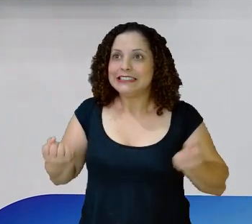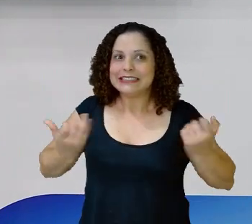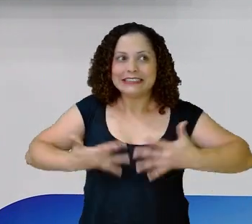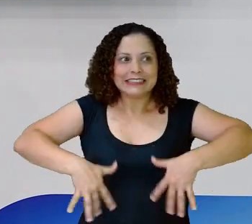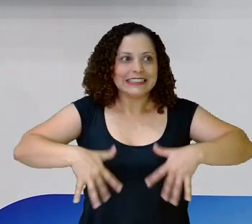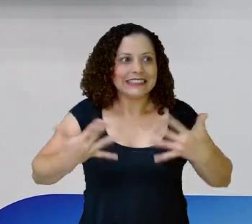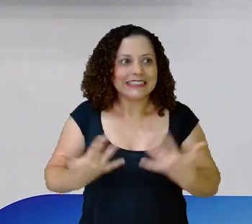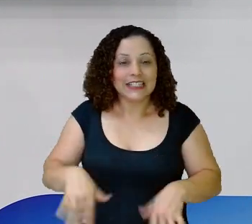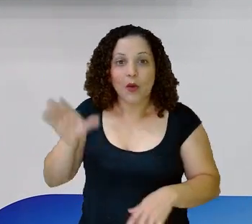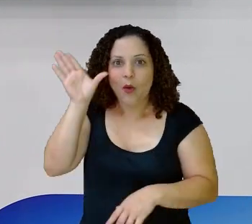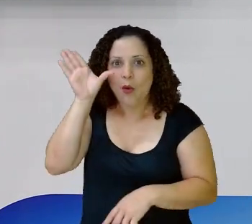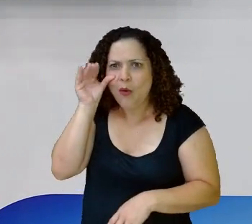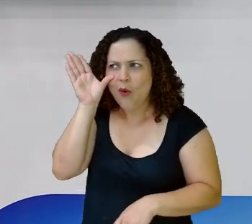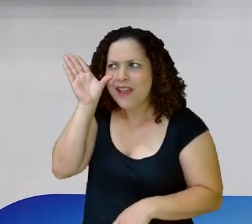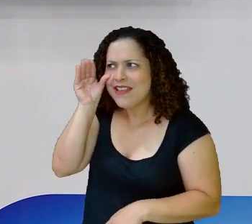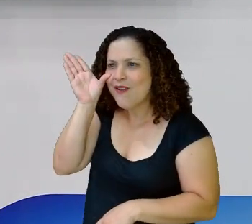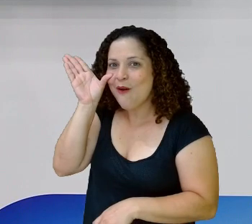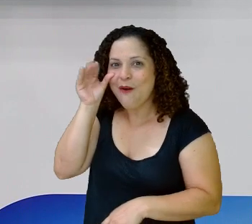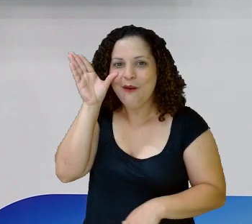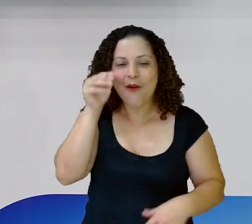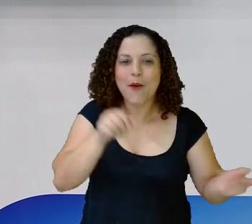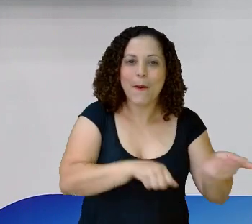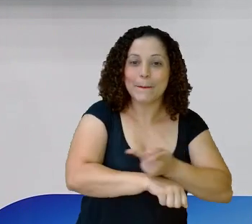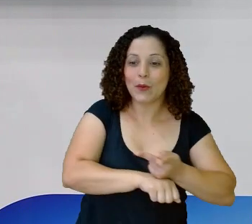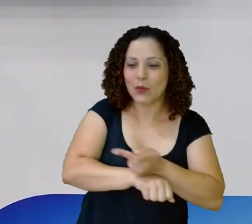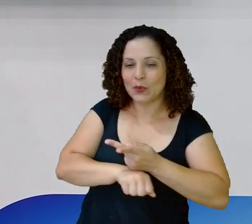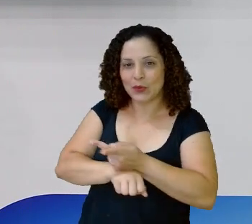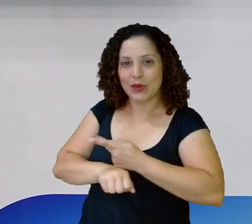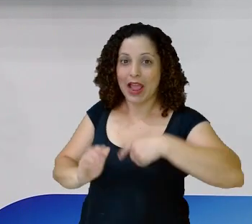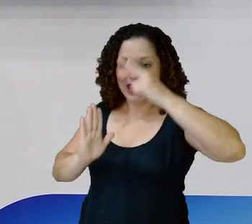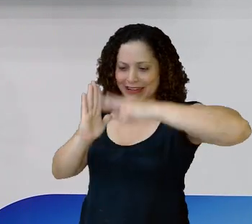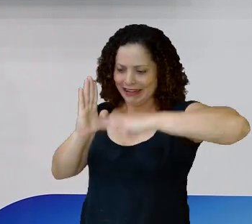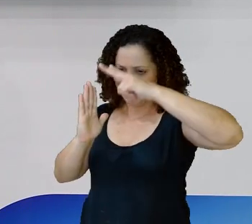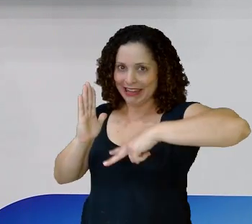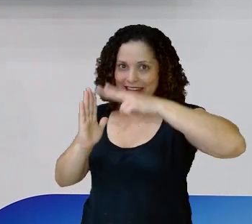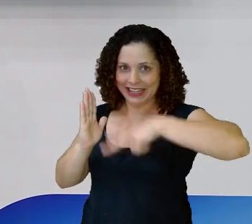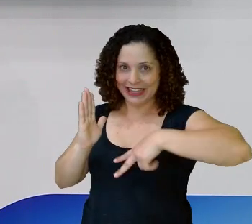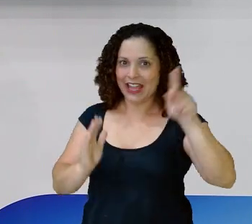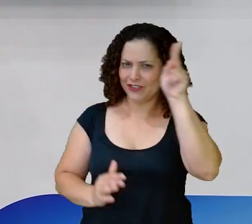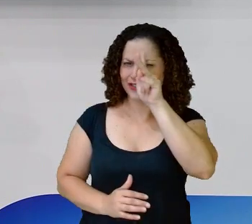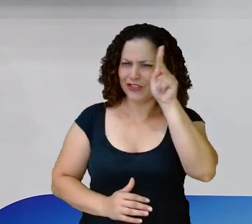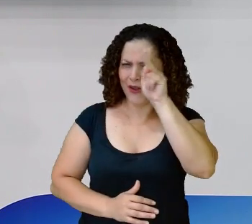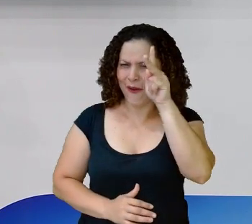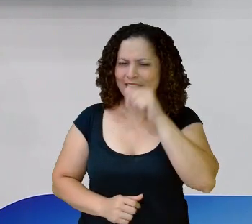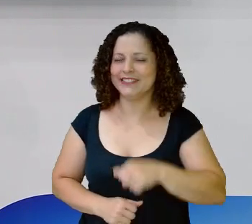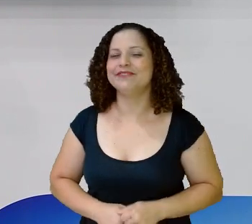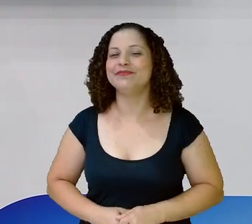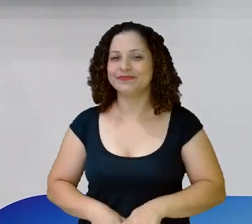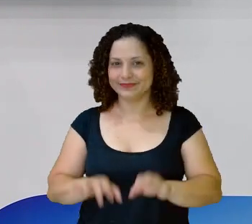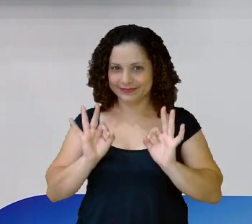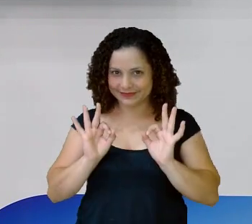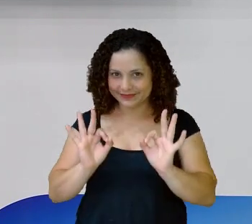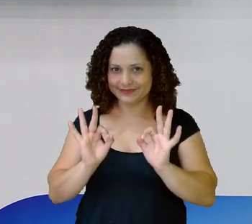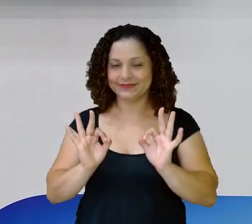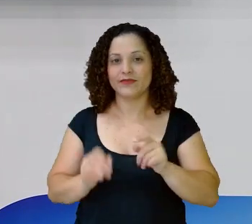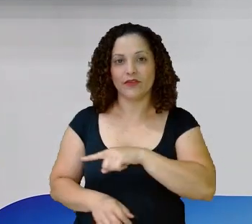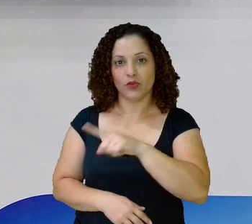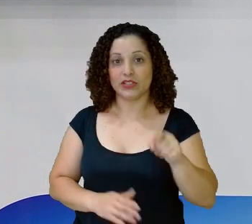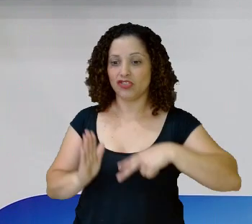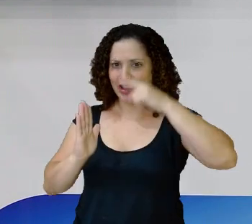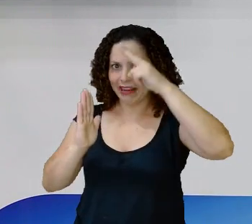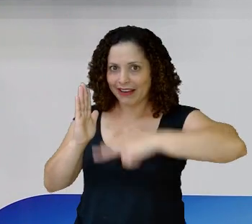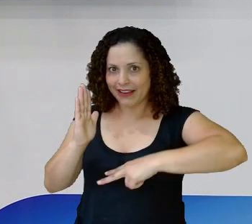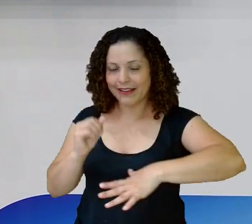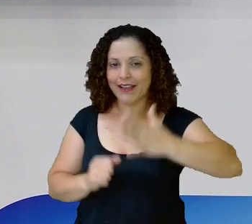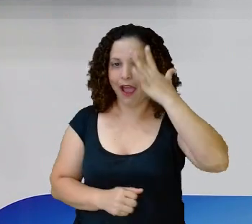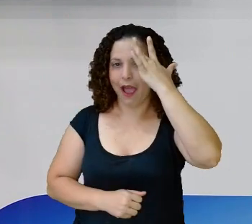E procurarem o resto dessa história aí na árvore Prepara, gente Olha, termina de ler Porque